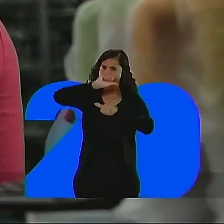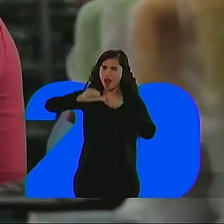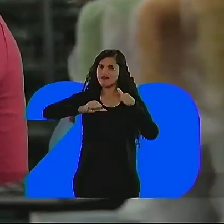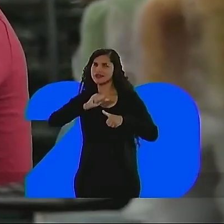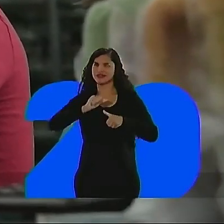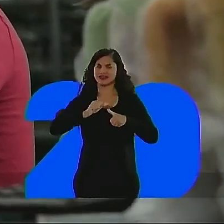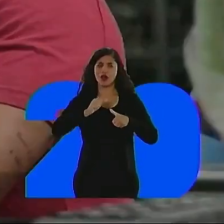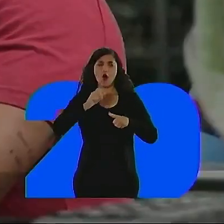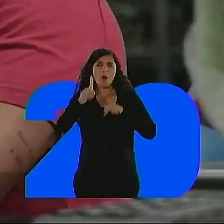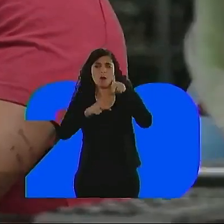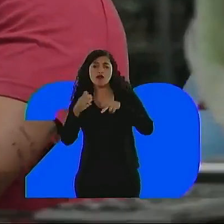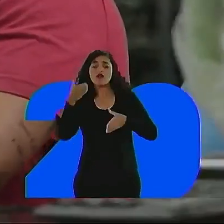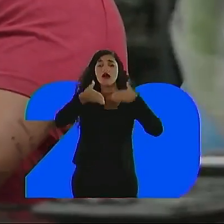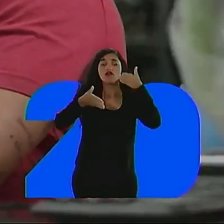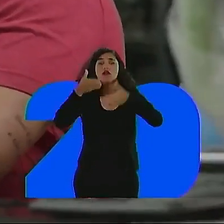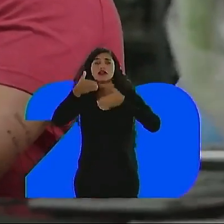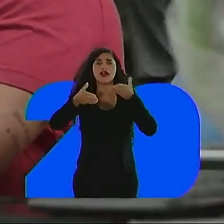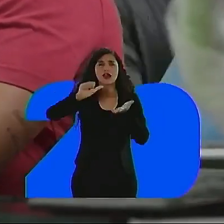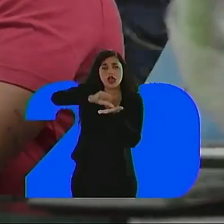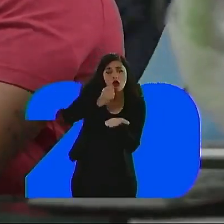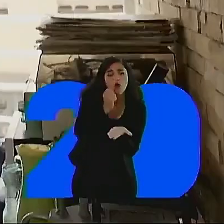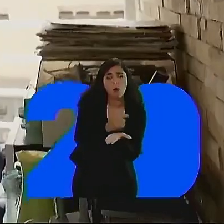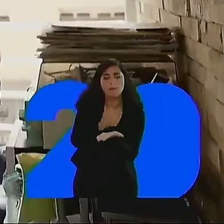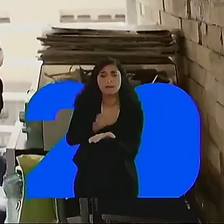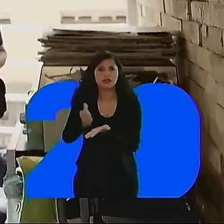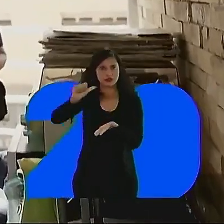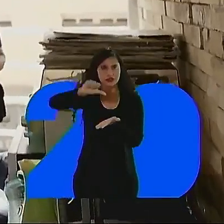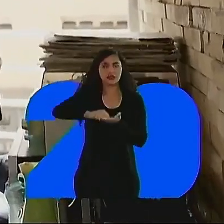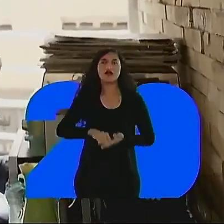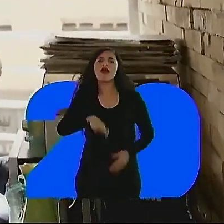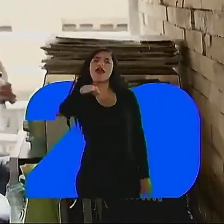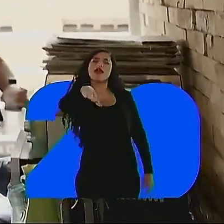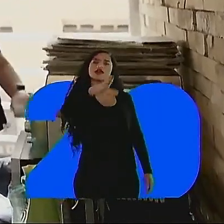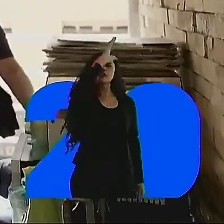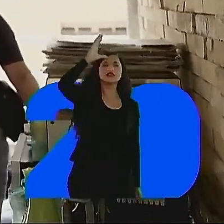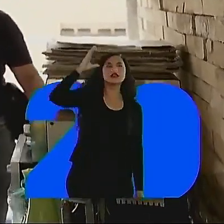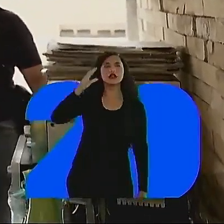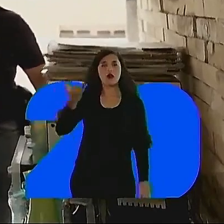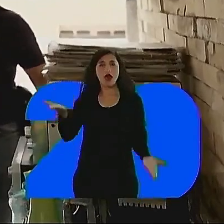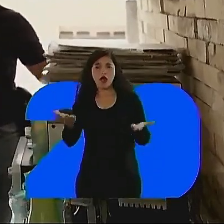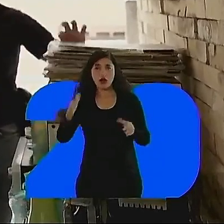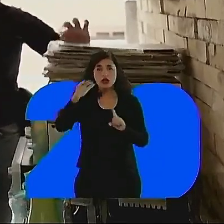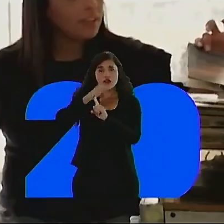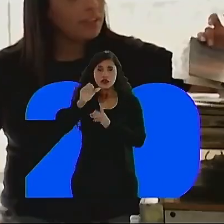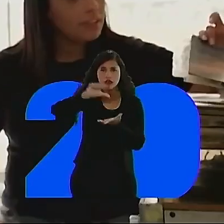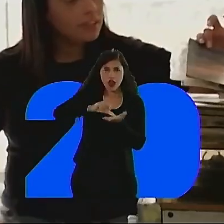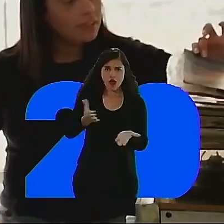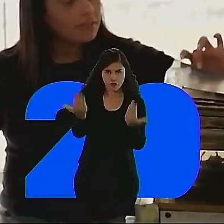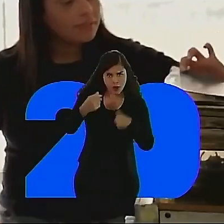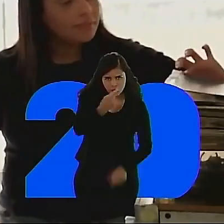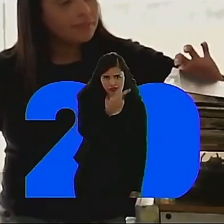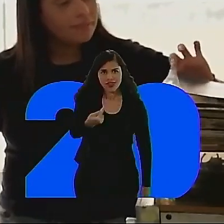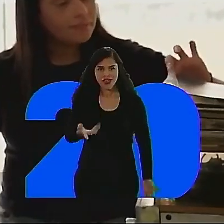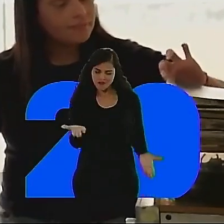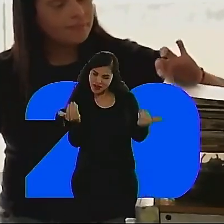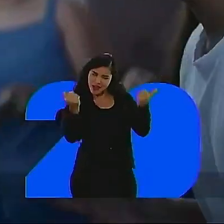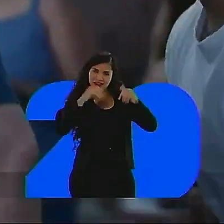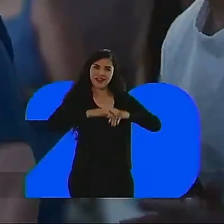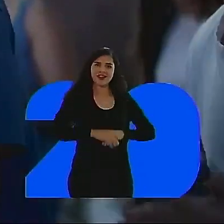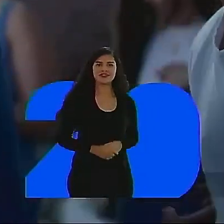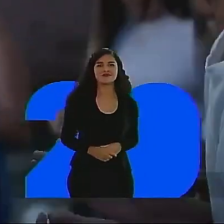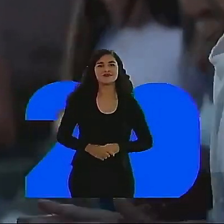Se o povo volta, o povo volta para cá também para comprar. Alô, Cícero. Estou aqui no Mercado Central. Vem fazer uma visita aqui.